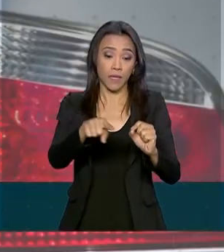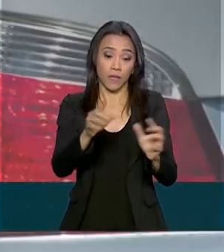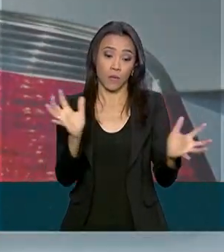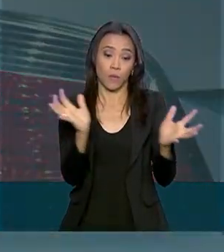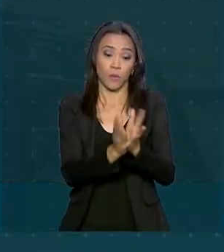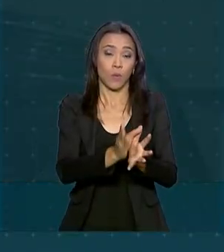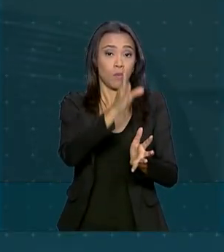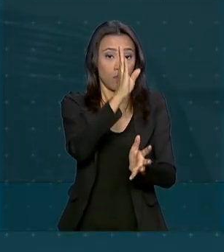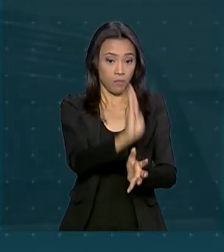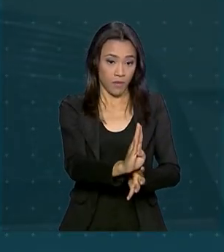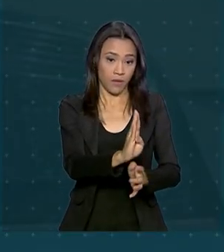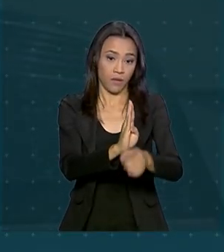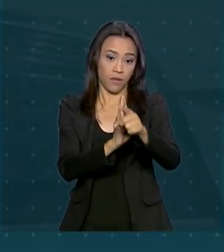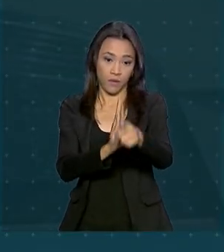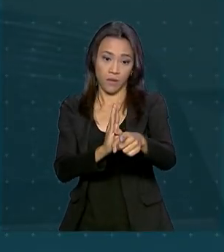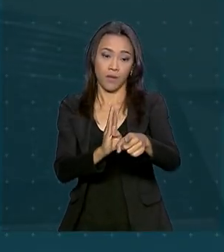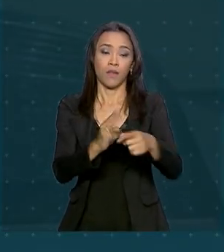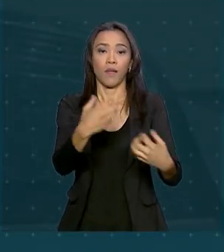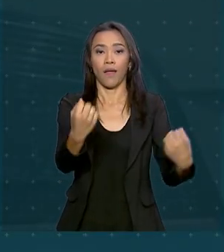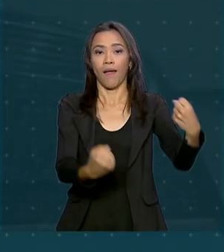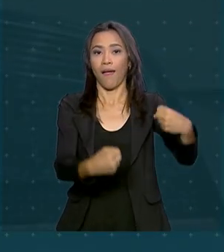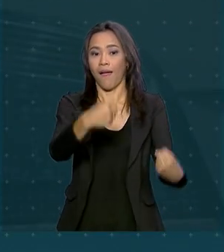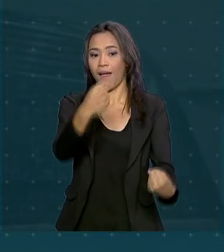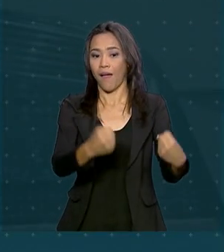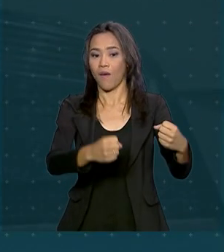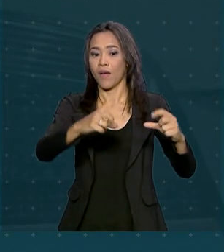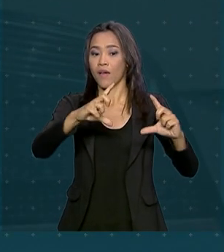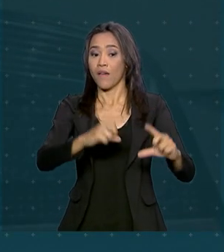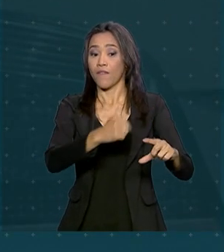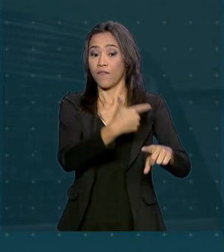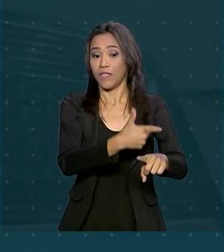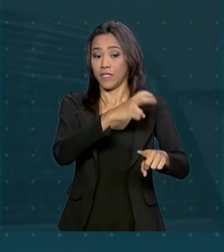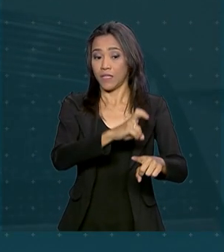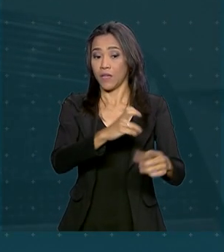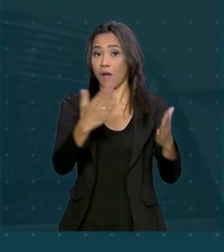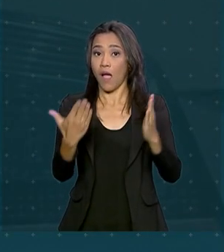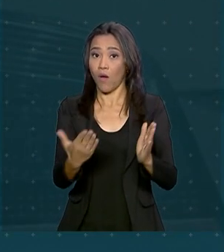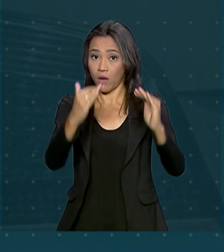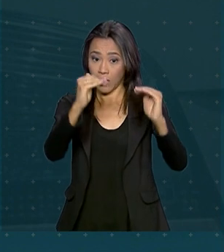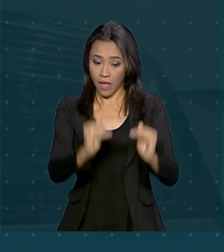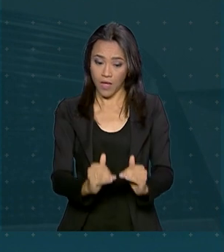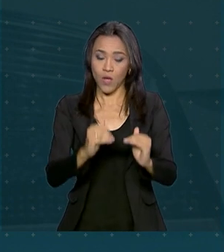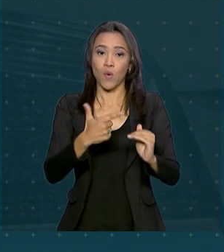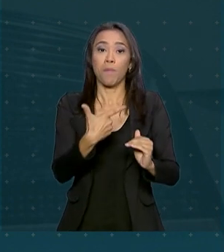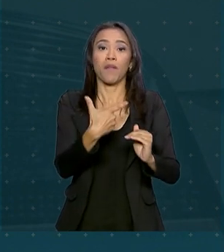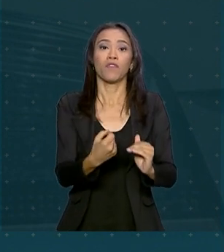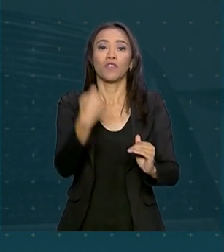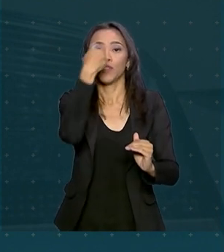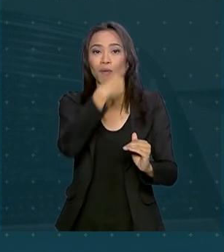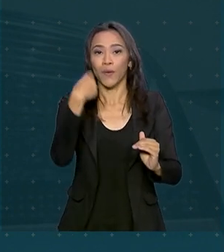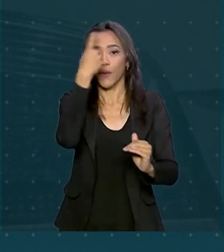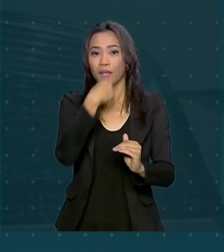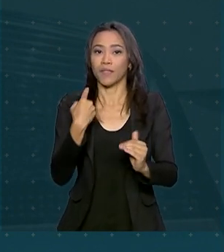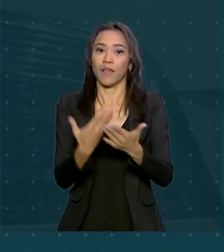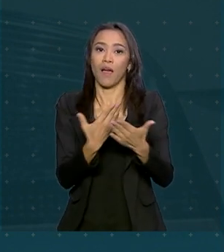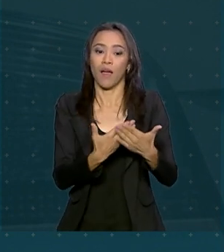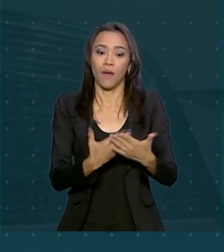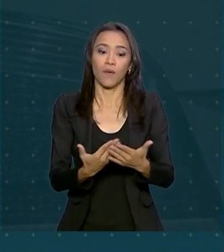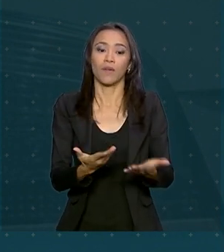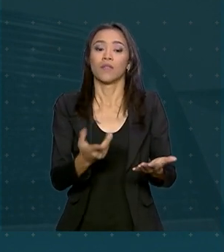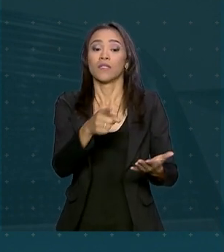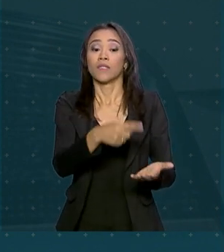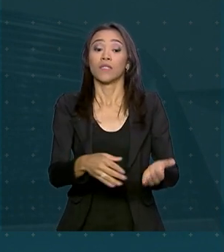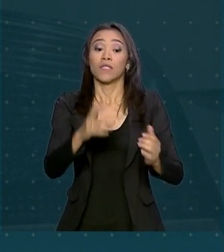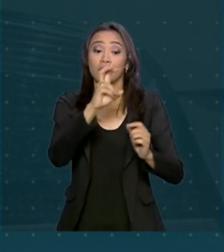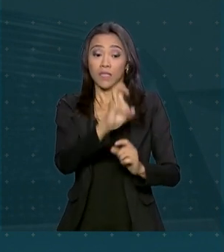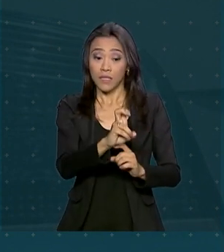B, que corresponde a carro de passeio, caiu de 25 para 20 o total de horas-aulas práticas e de 5 para 1